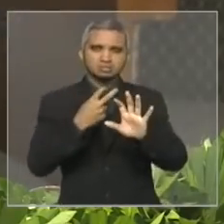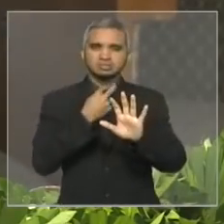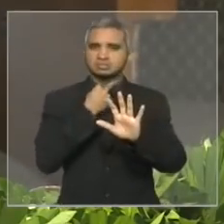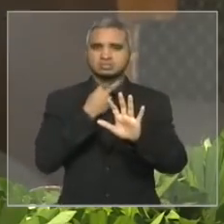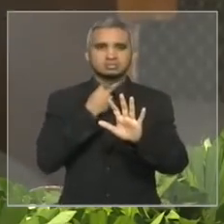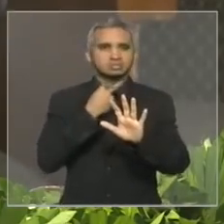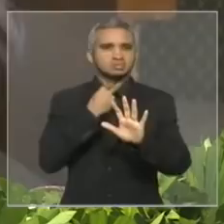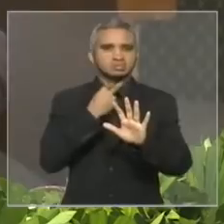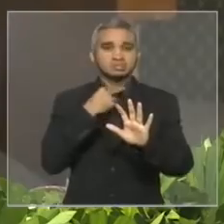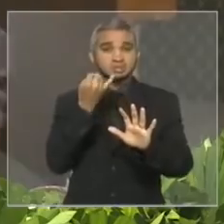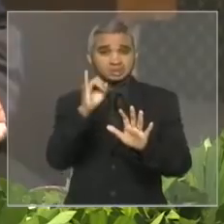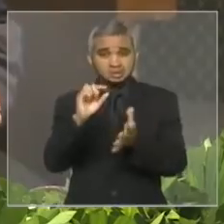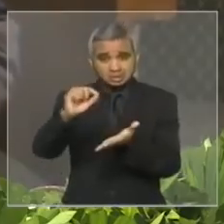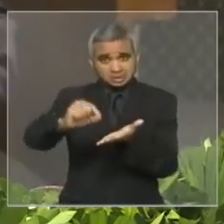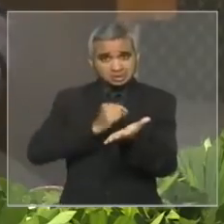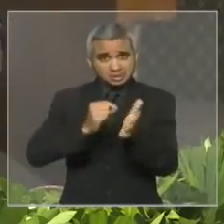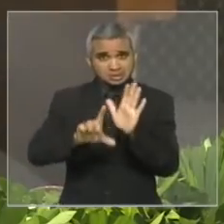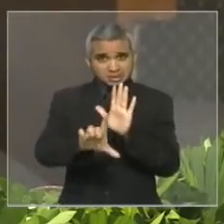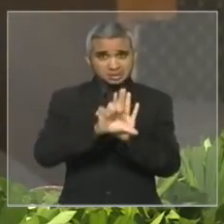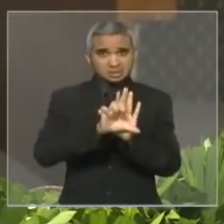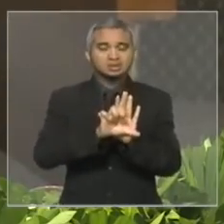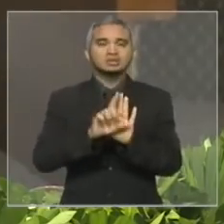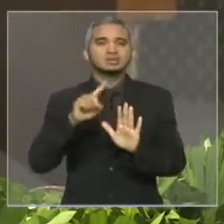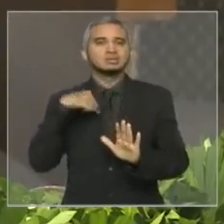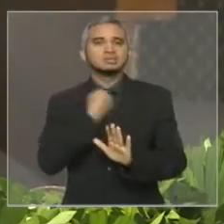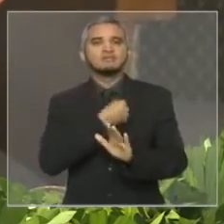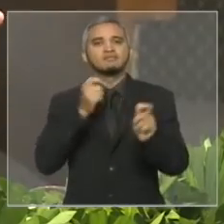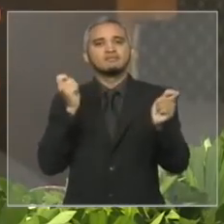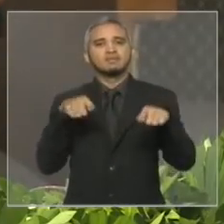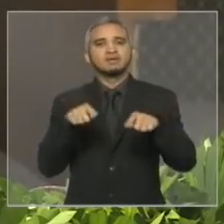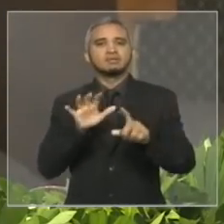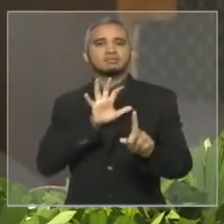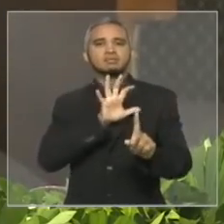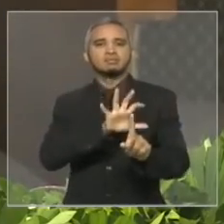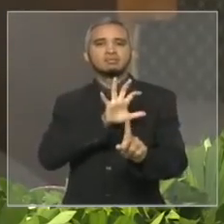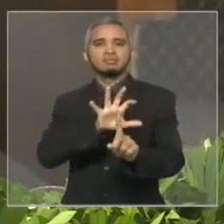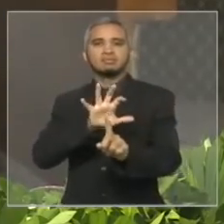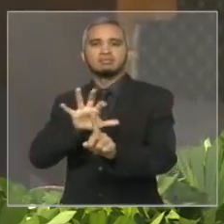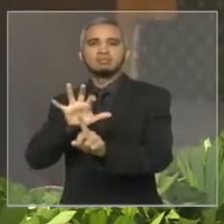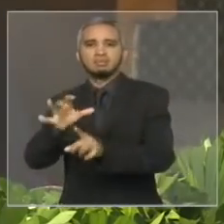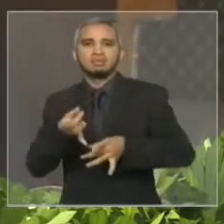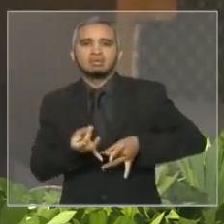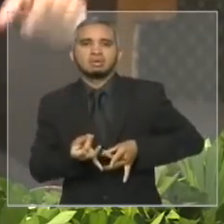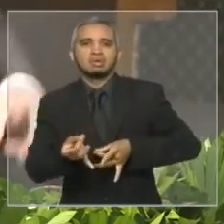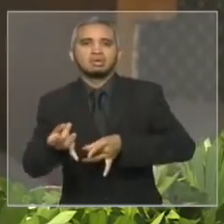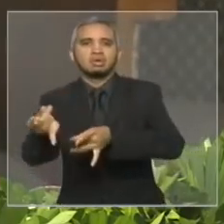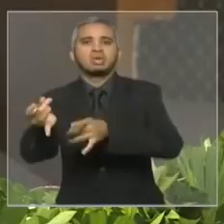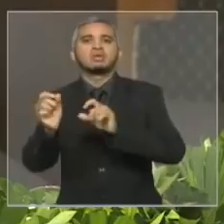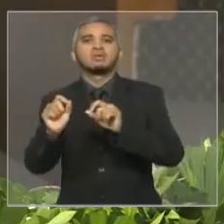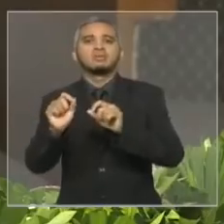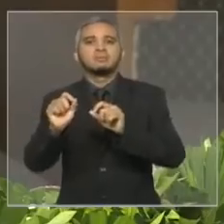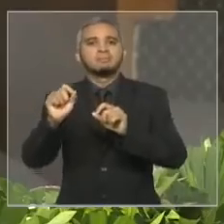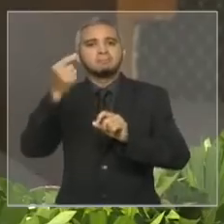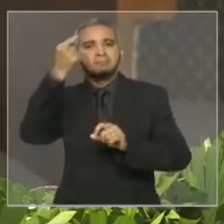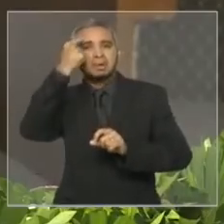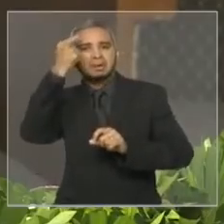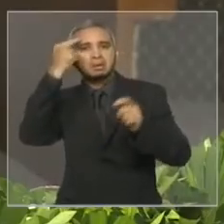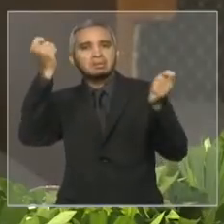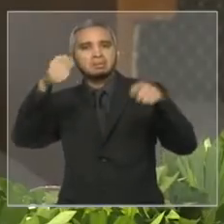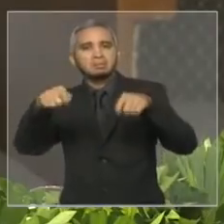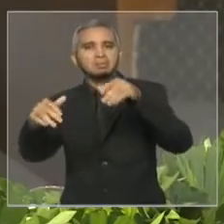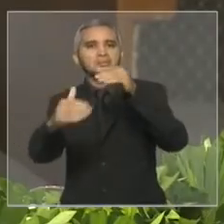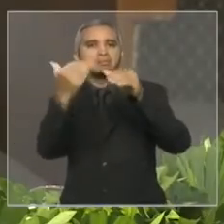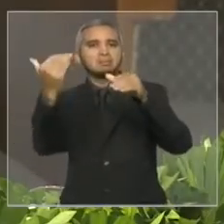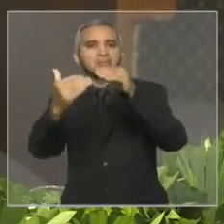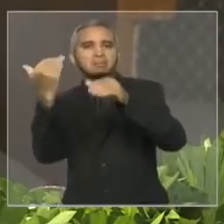eternizando a busca da destruição do pensamento diferente no Brasil